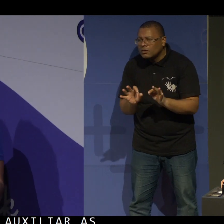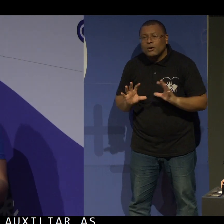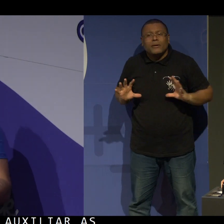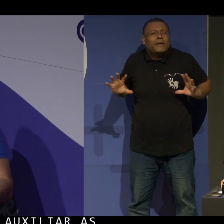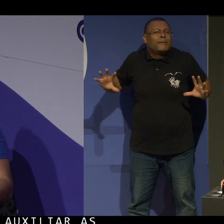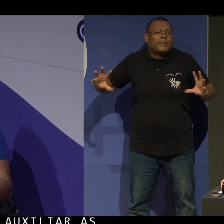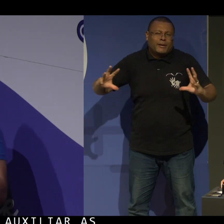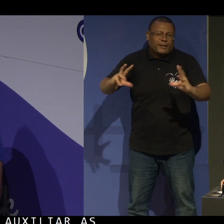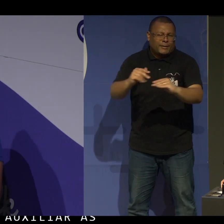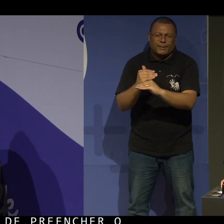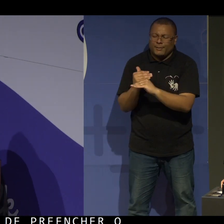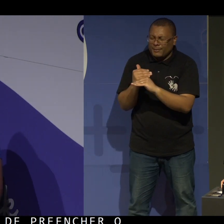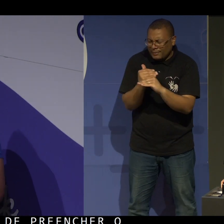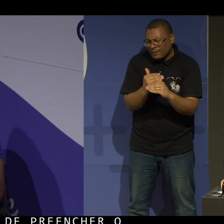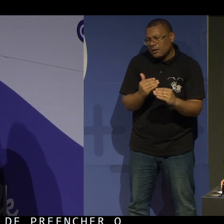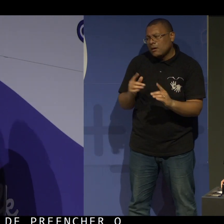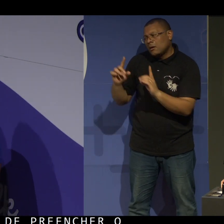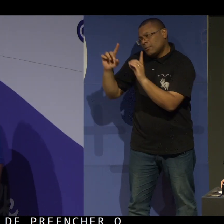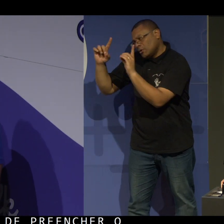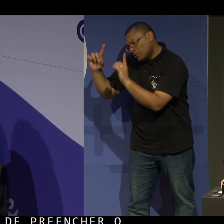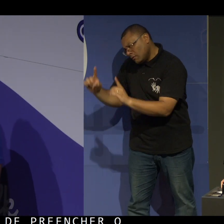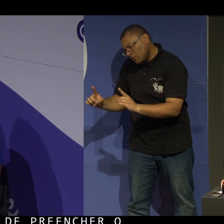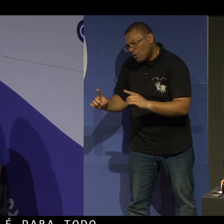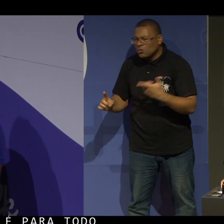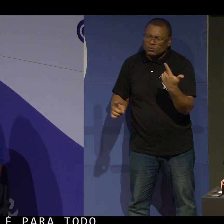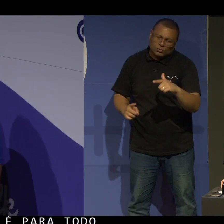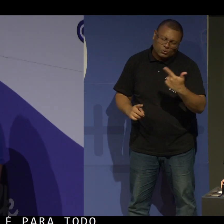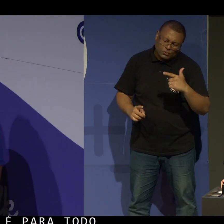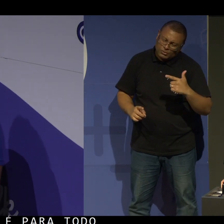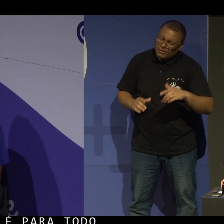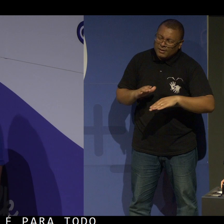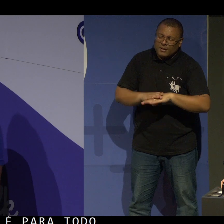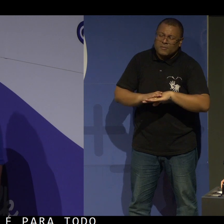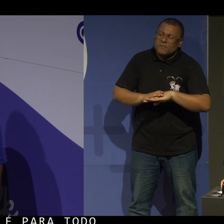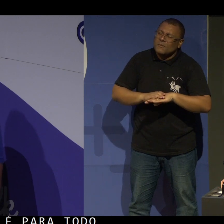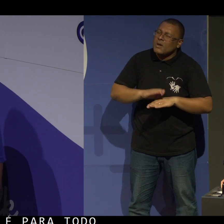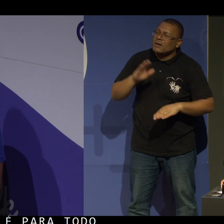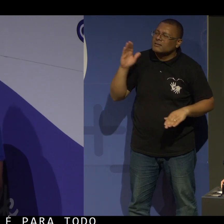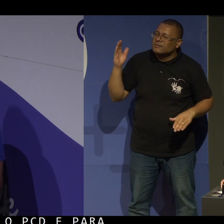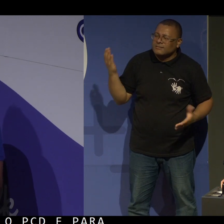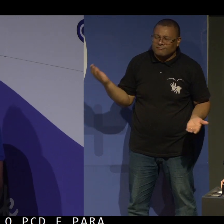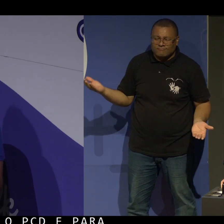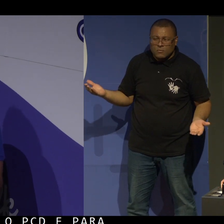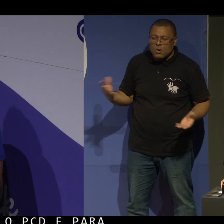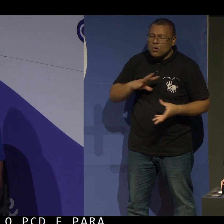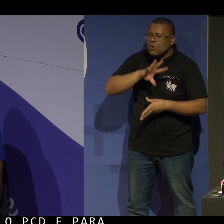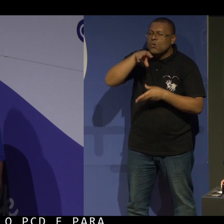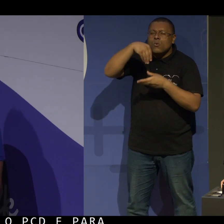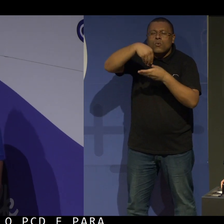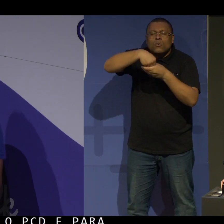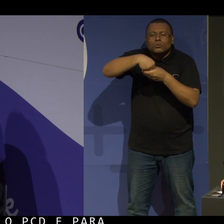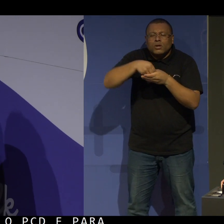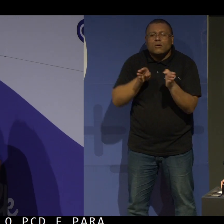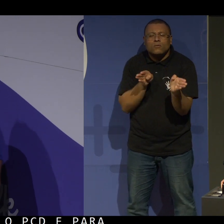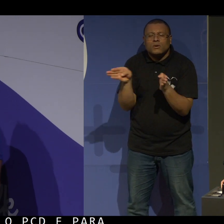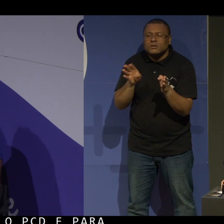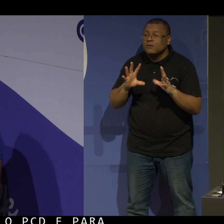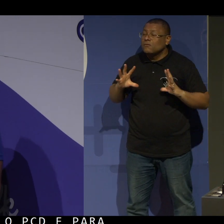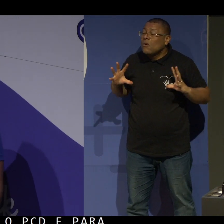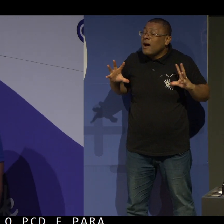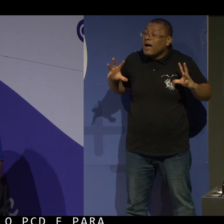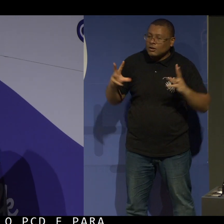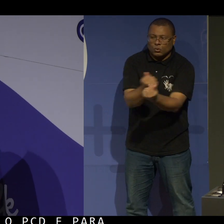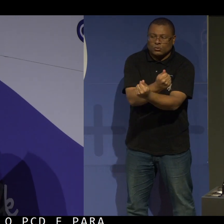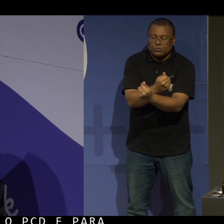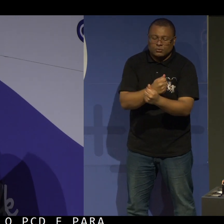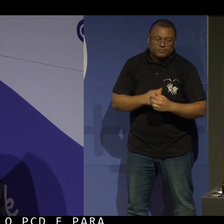mundo, para o PCD e para quem não é, então é muito mais um conteúdo acessível a todos, de fato.